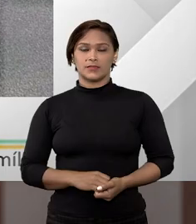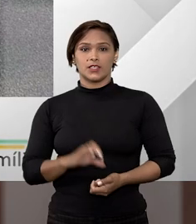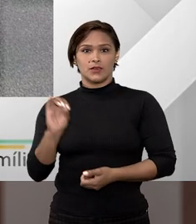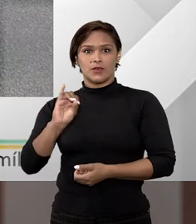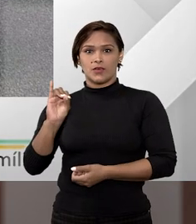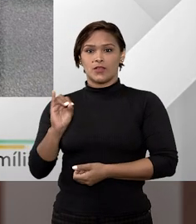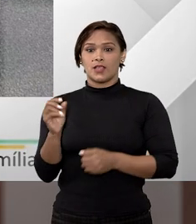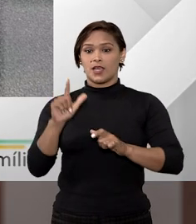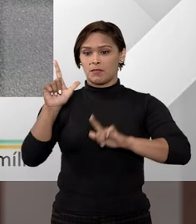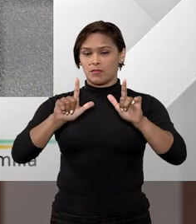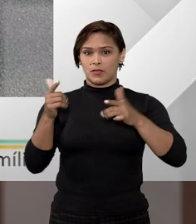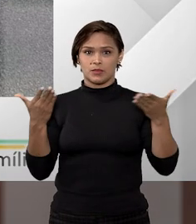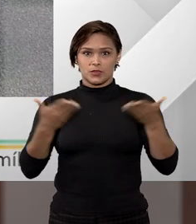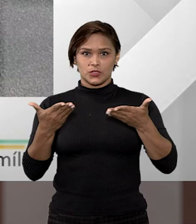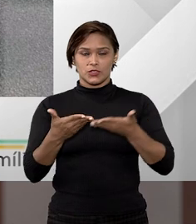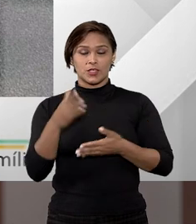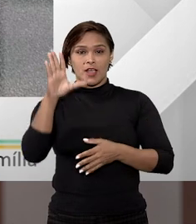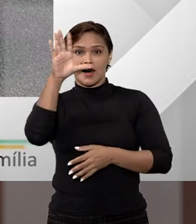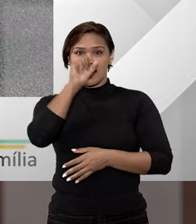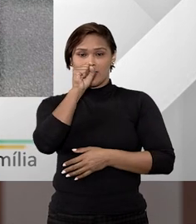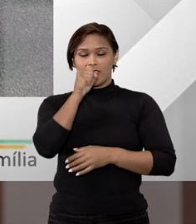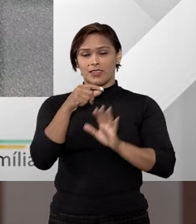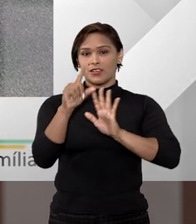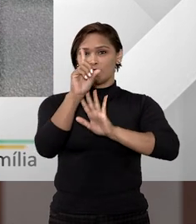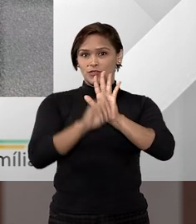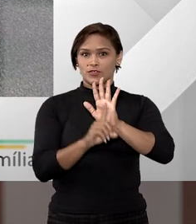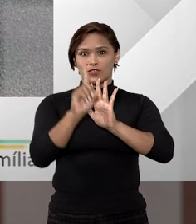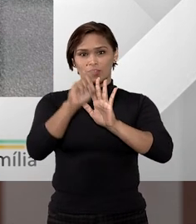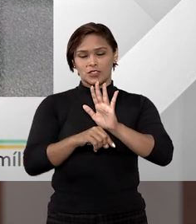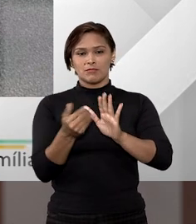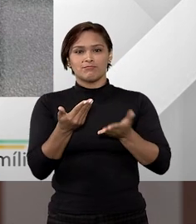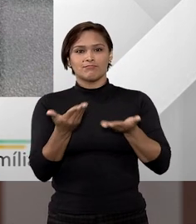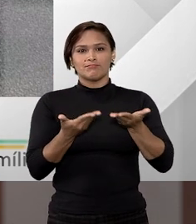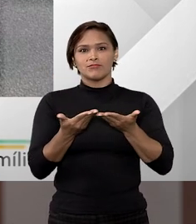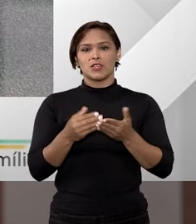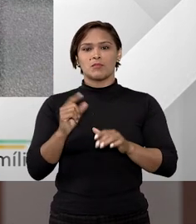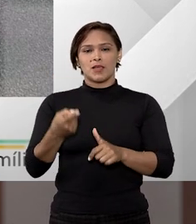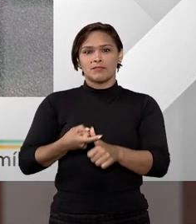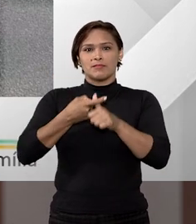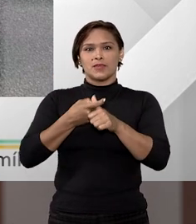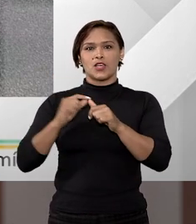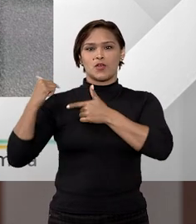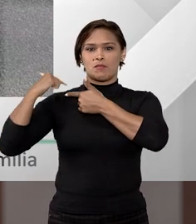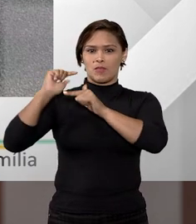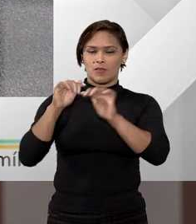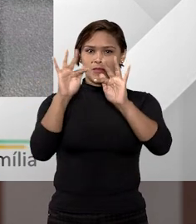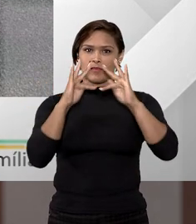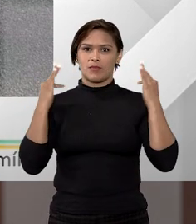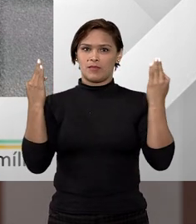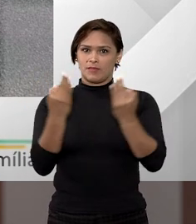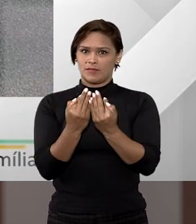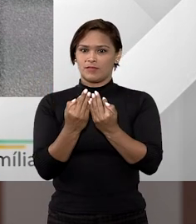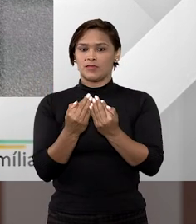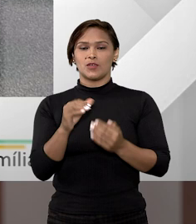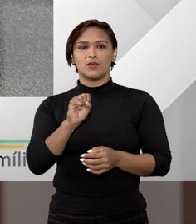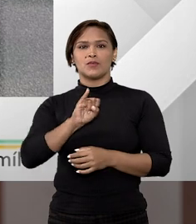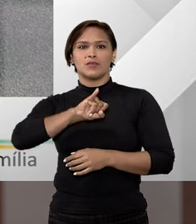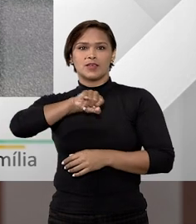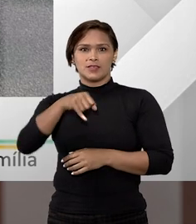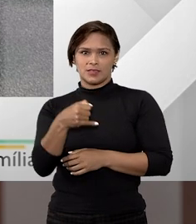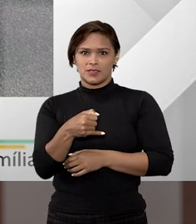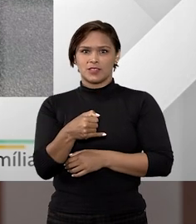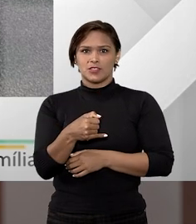Olá, e no programa de hoje nós vamos entender direito sobre empenhorabilidade do bem de família. O Superior